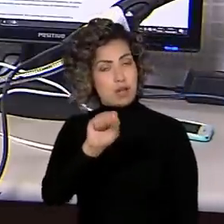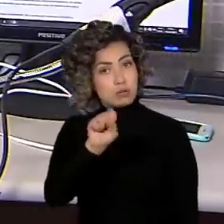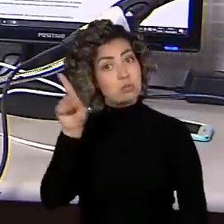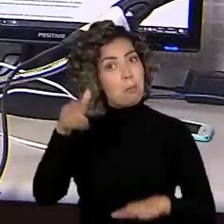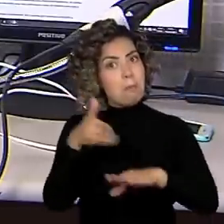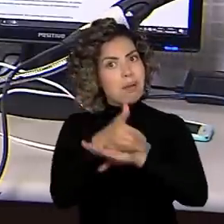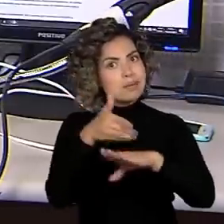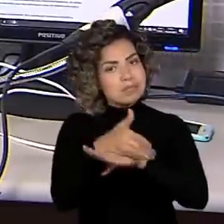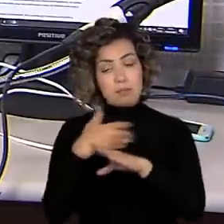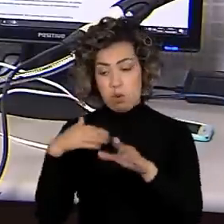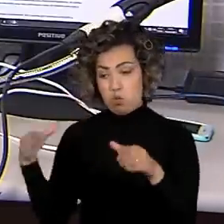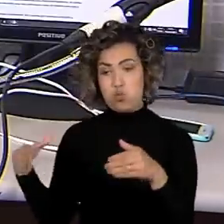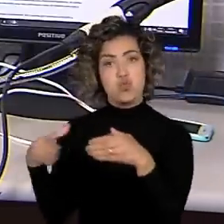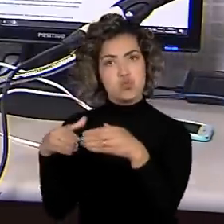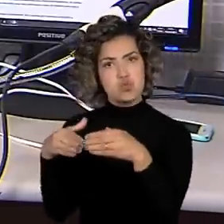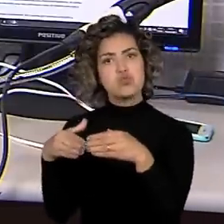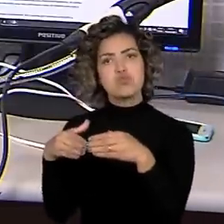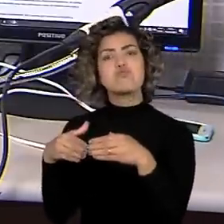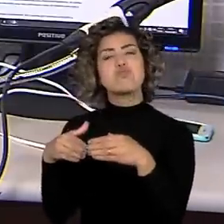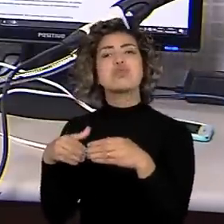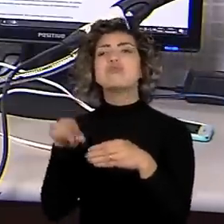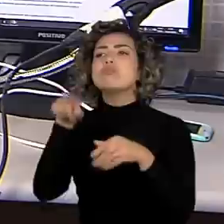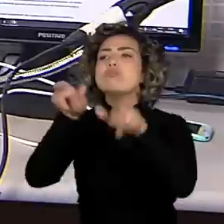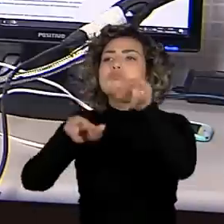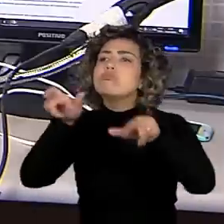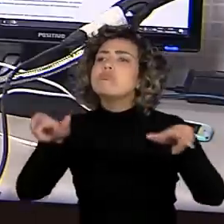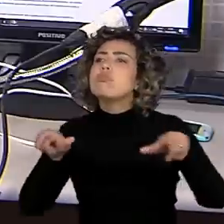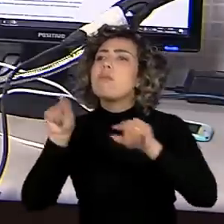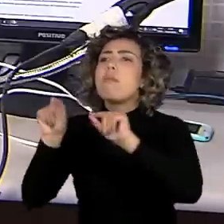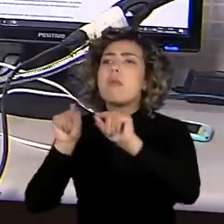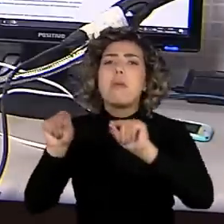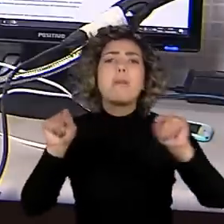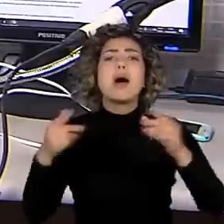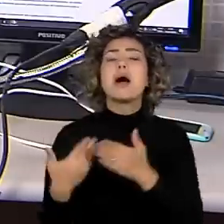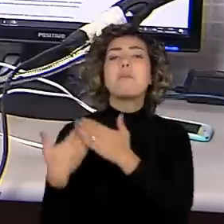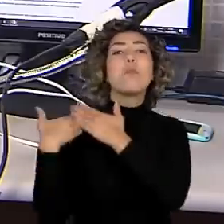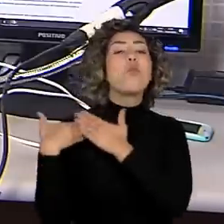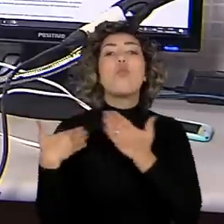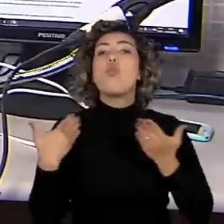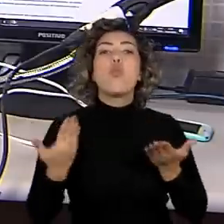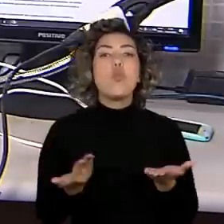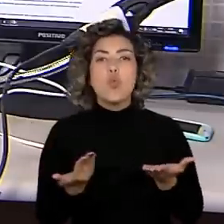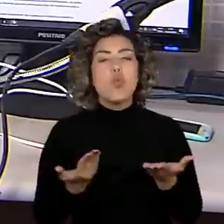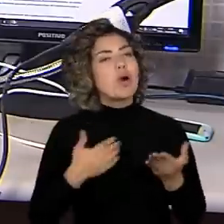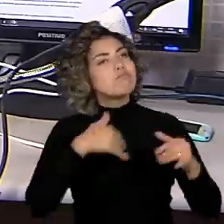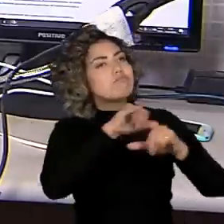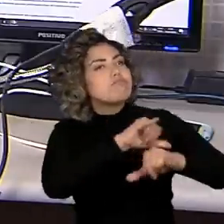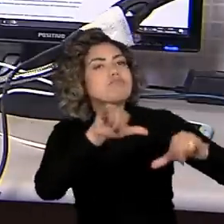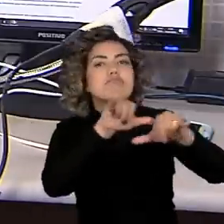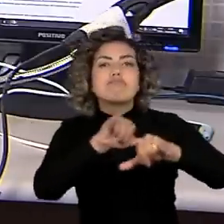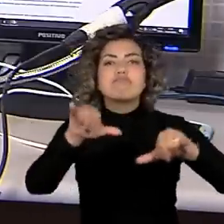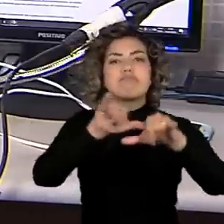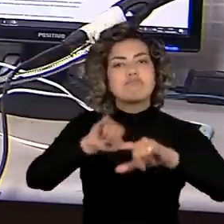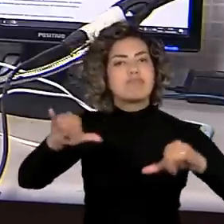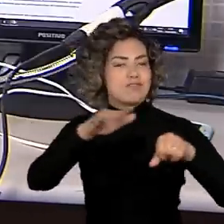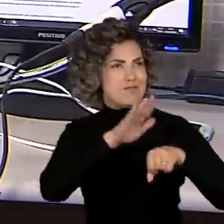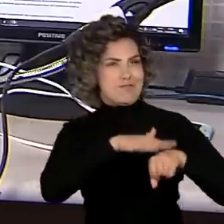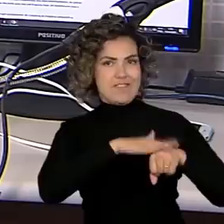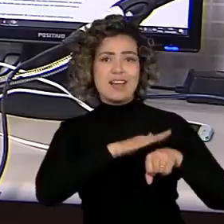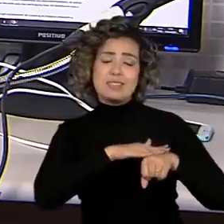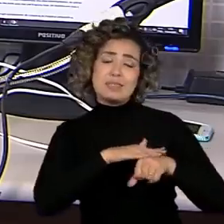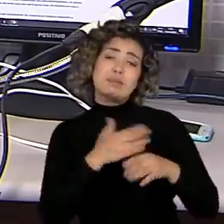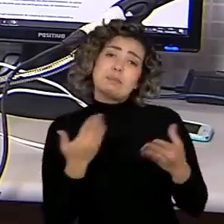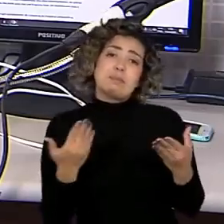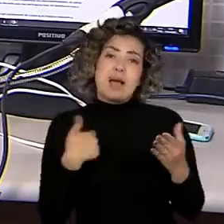grupo, as pessoas que vão selecionar cada notícia, passam para as pessoas que escolhem mesmo, e a gente